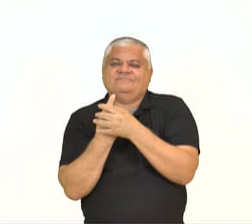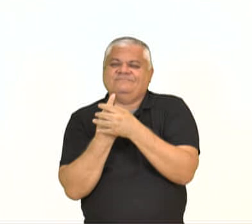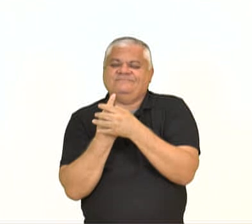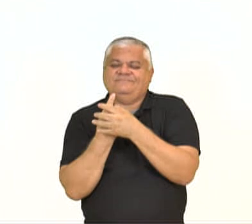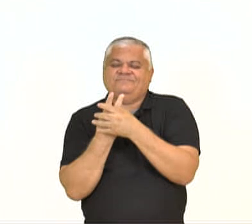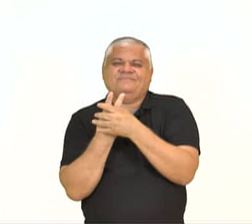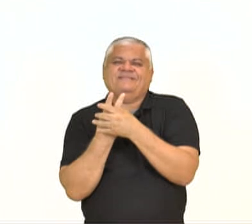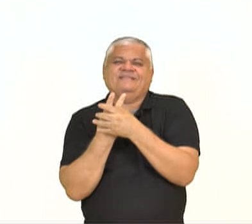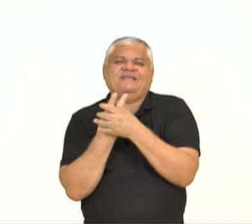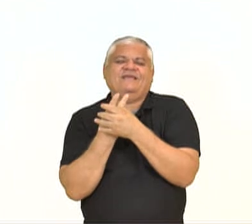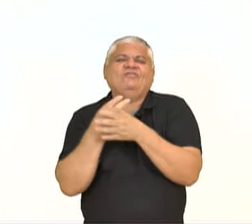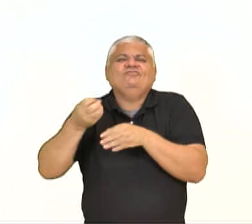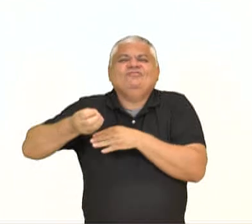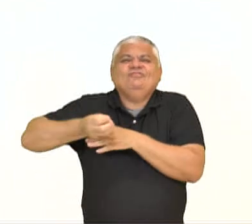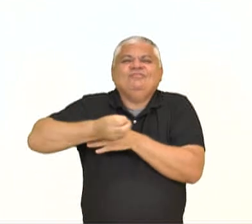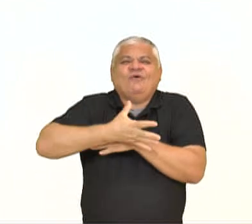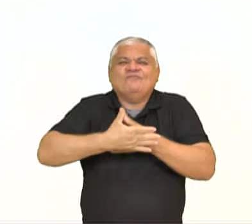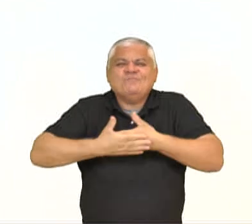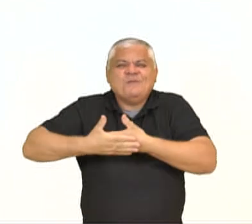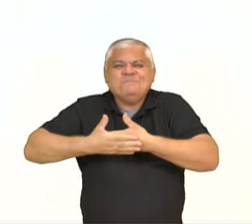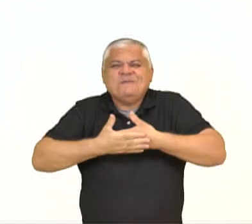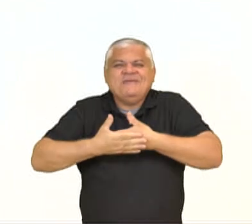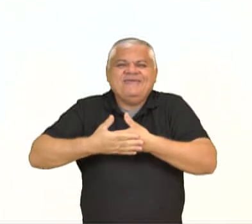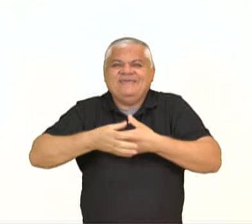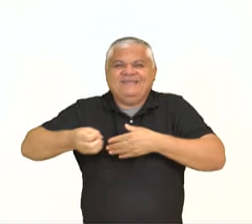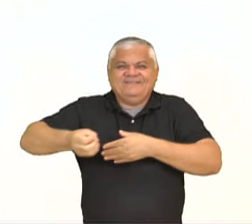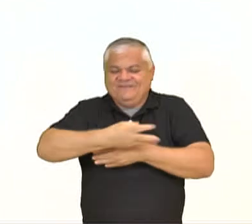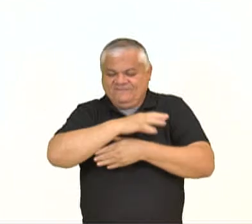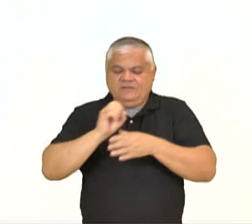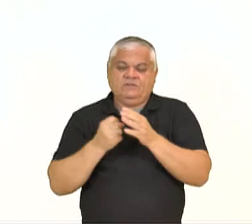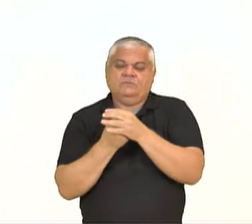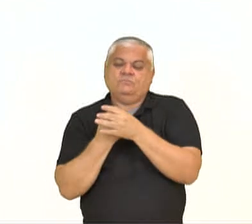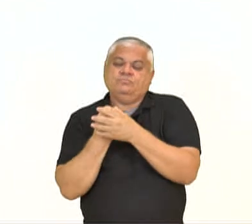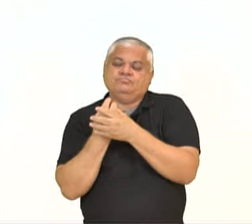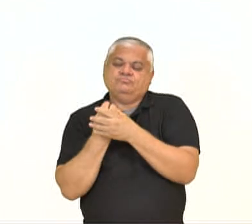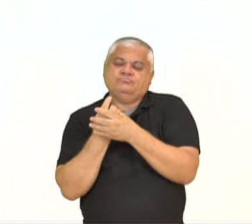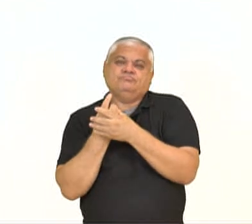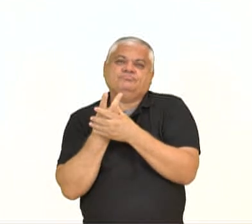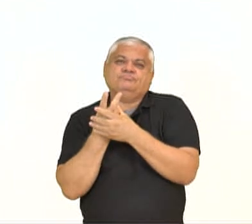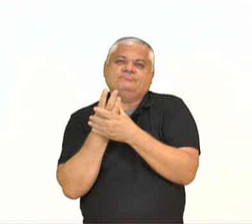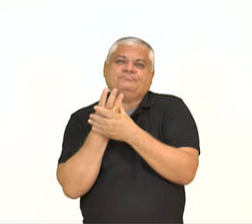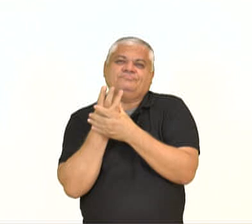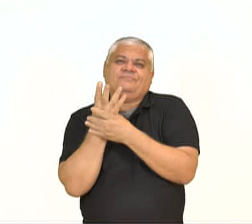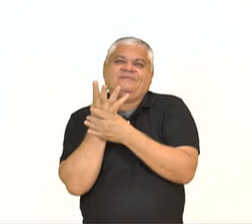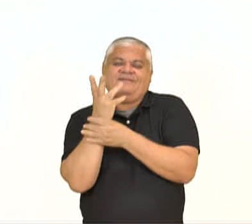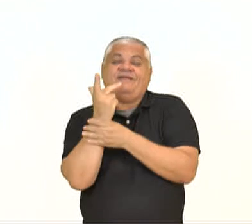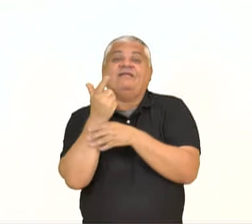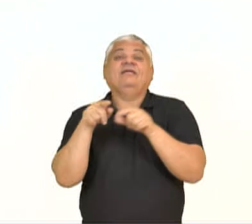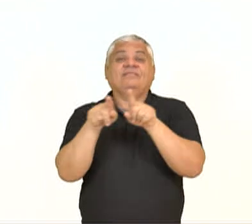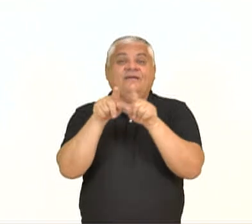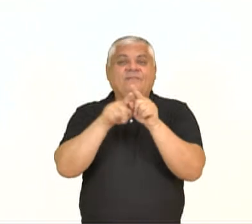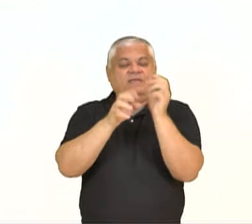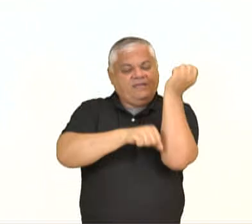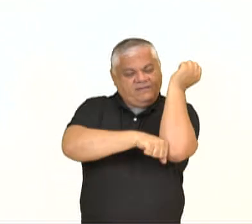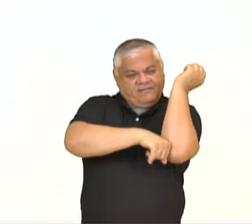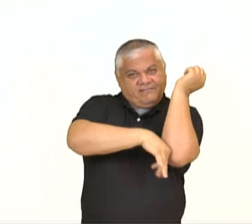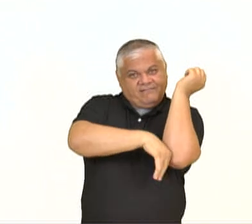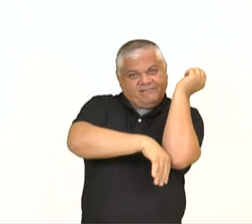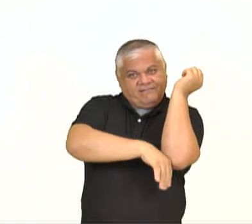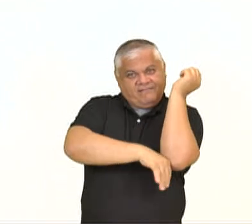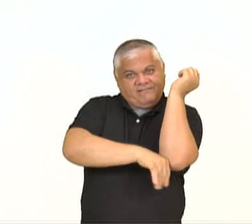indiferenciadas. E por conta da ação desse hormônio, ocorre, então, o crescimento das raízes e dos caules.